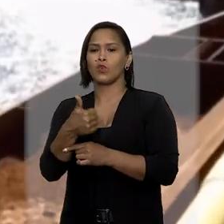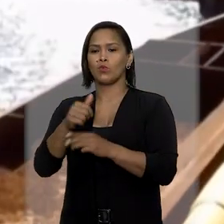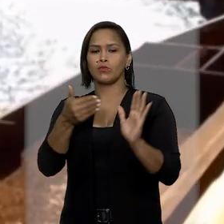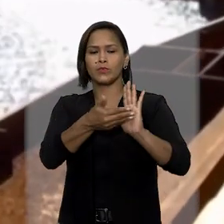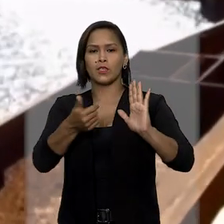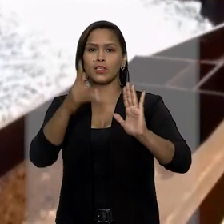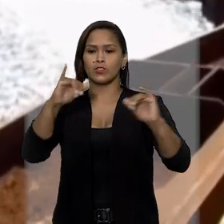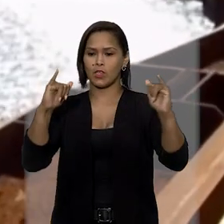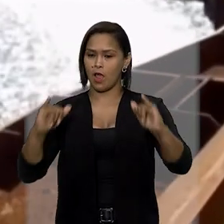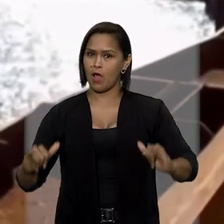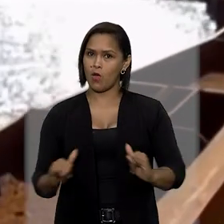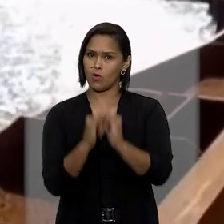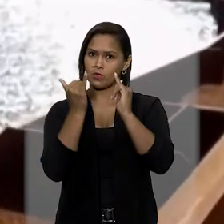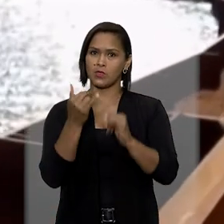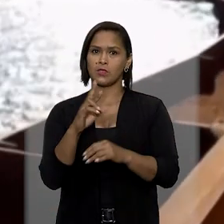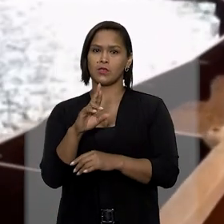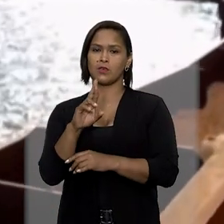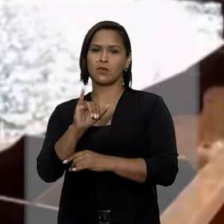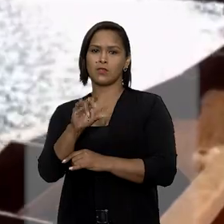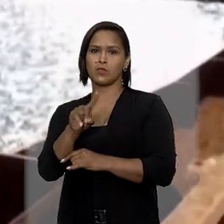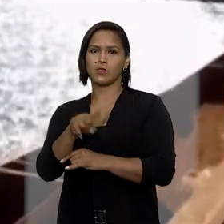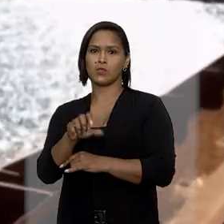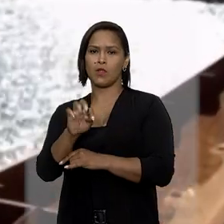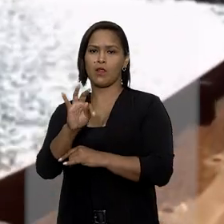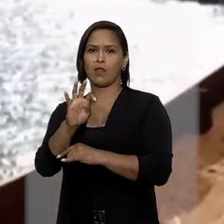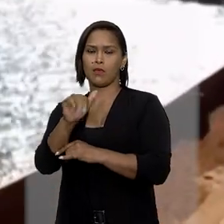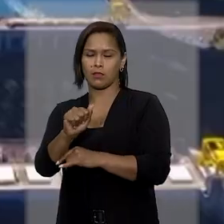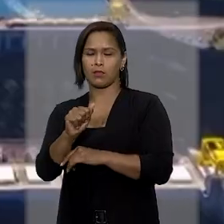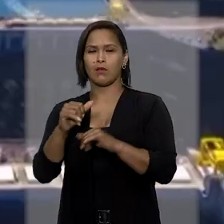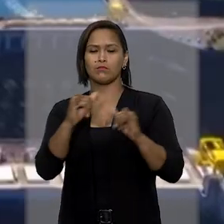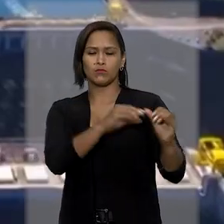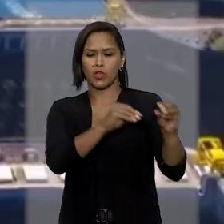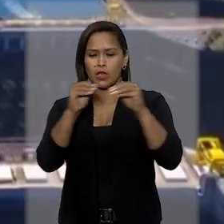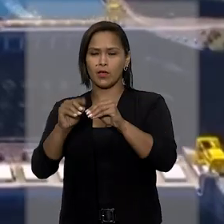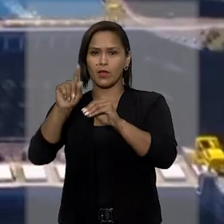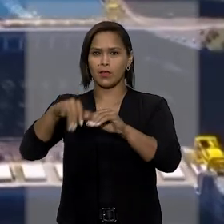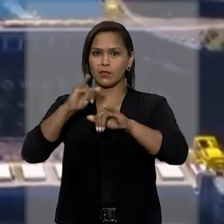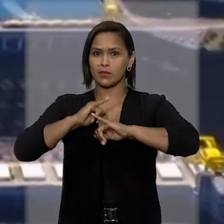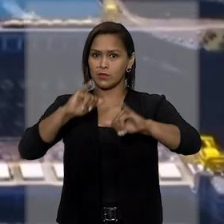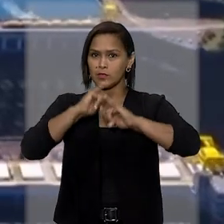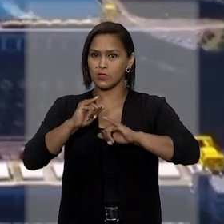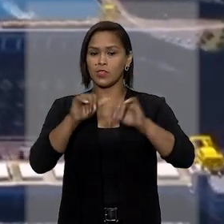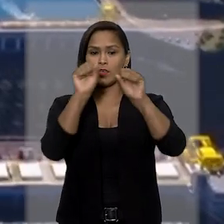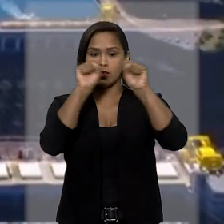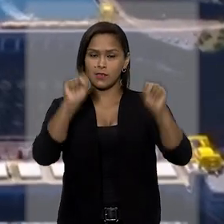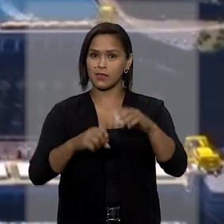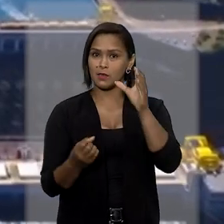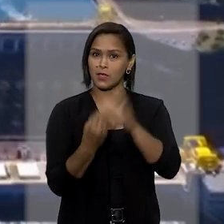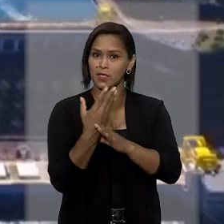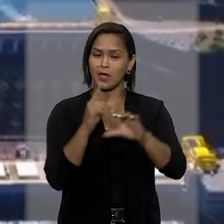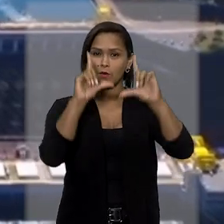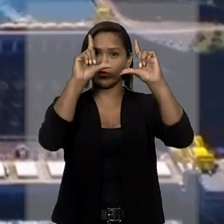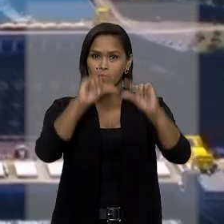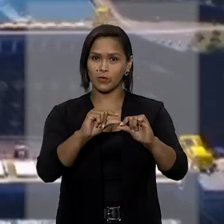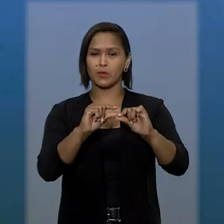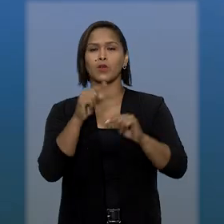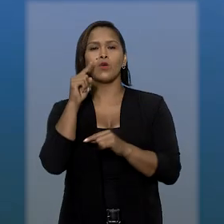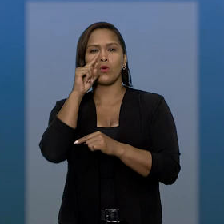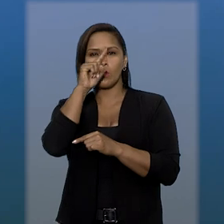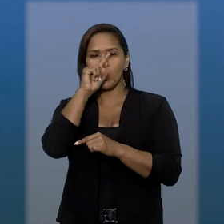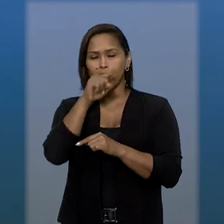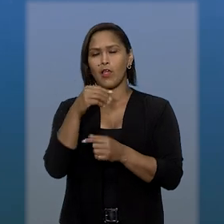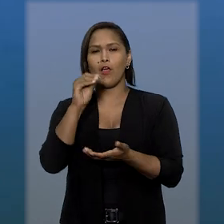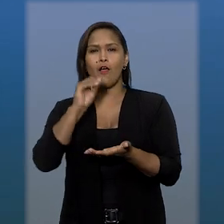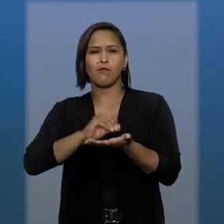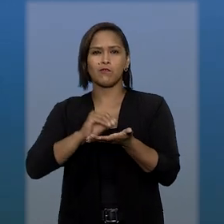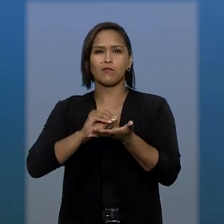retirar a usina hidrelétrica Risoleta Neves do Mecanismo de Realocação de Energia, sistema criado para minimizar os riscos